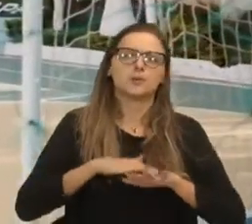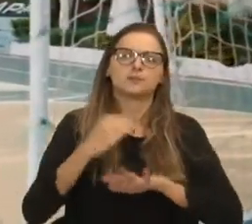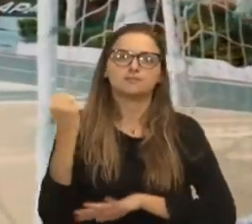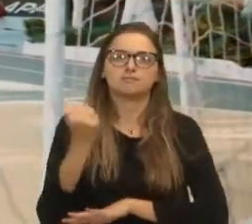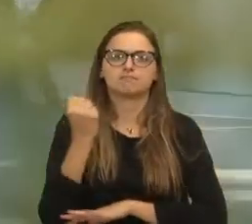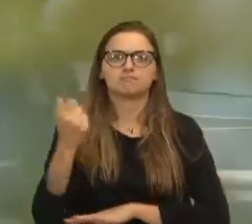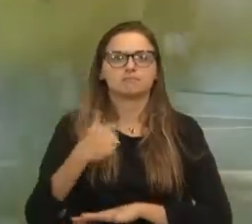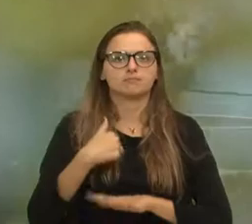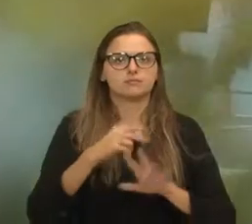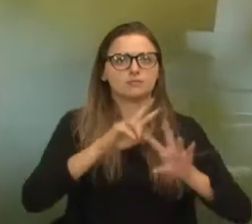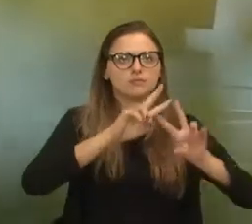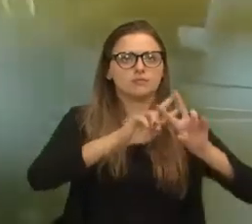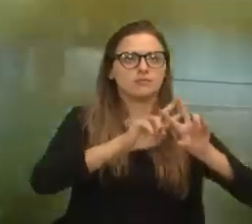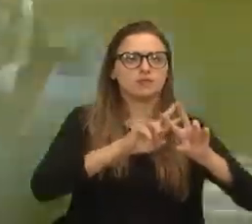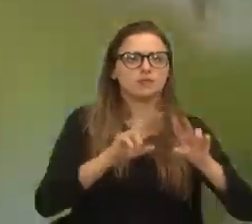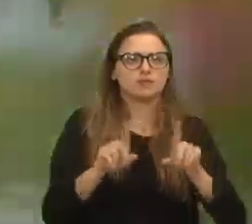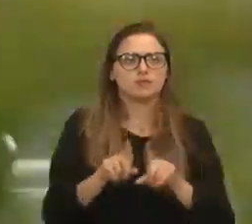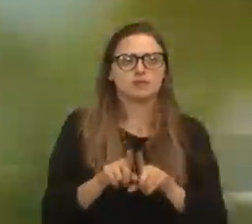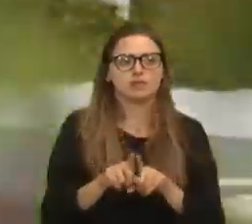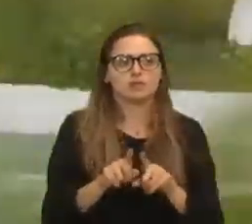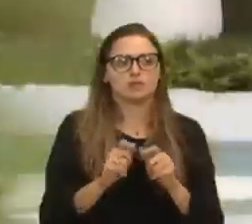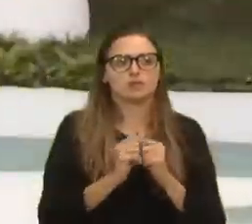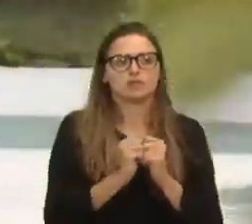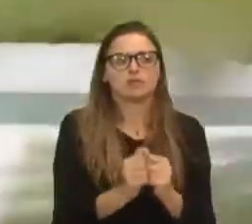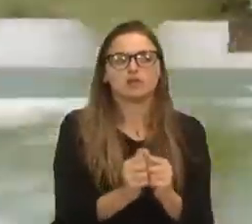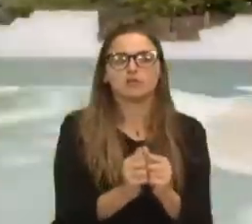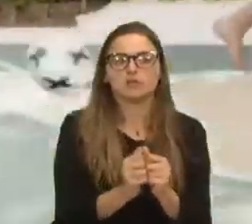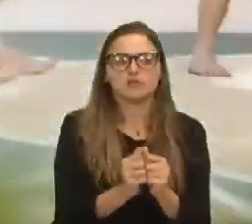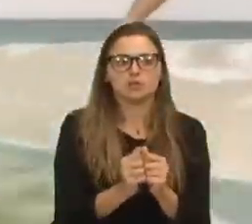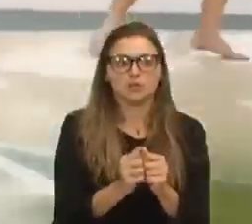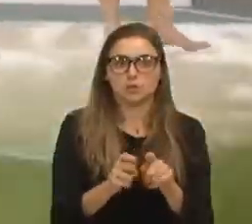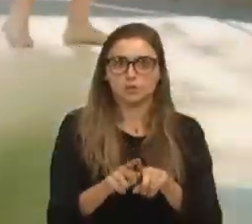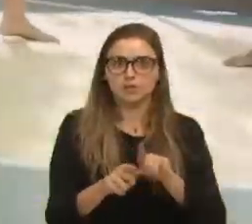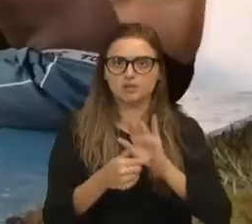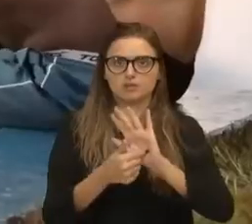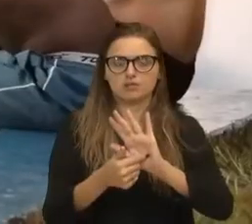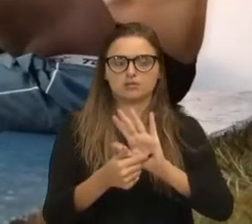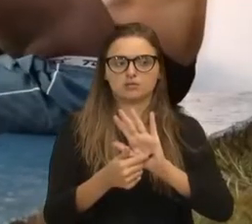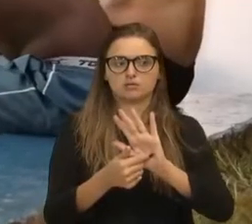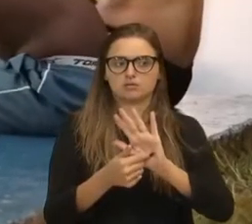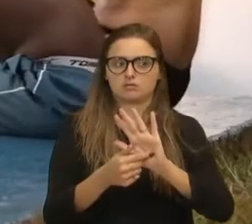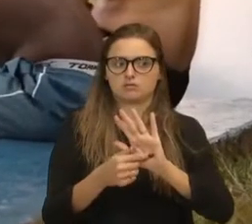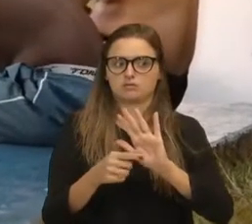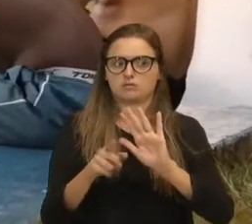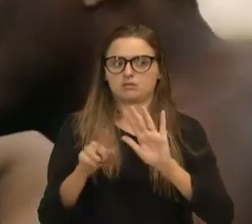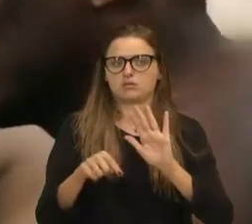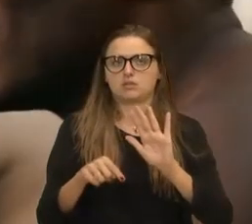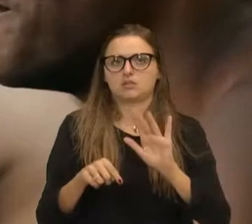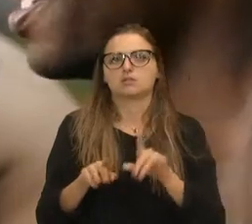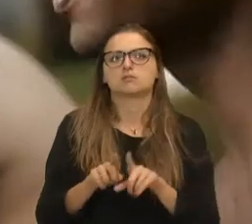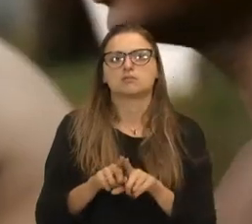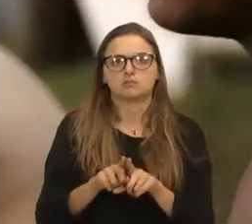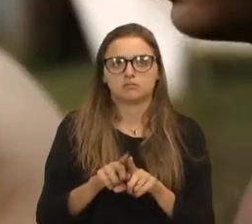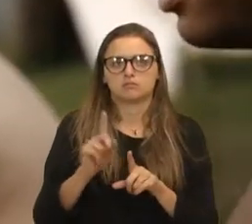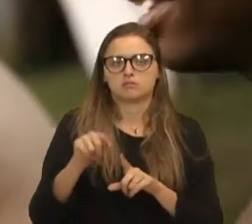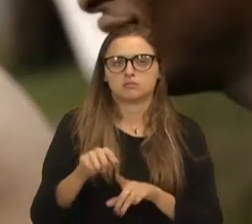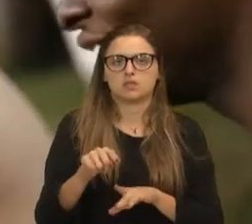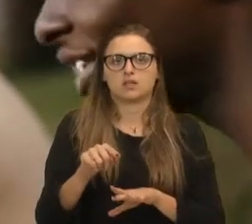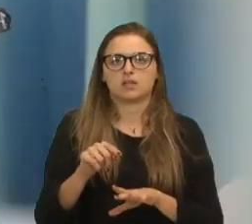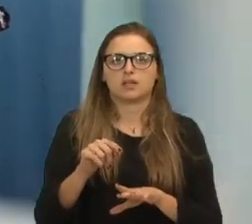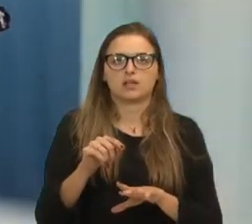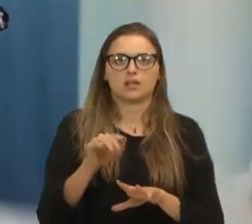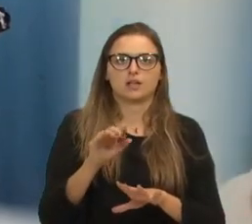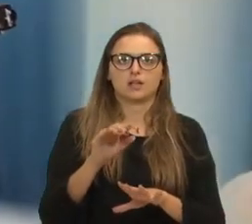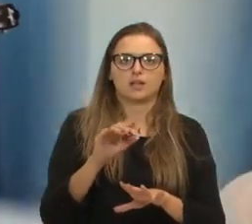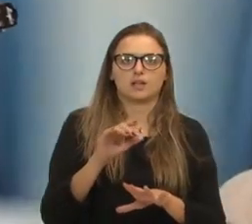Presídios administrados sem polícia, em que você tem um índice baixíssimo de reincidência, custo três vezes